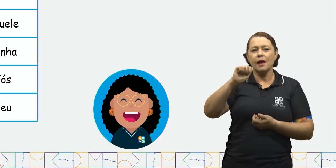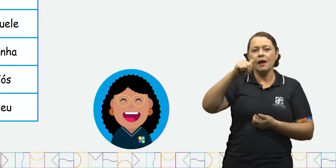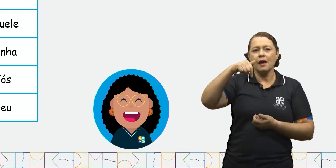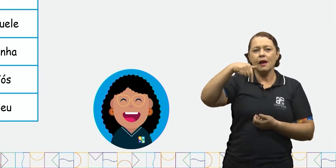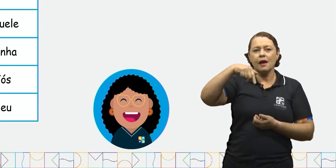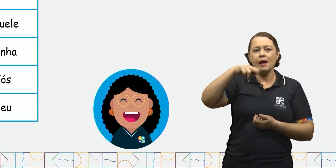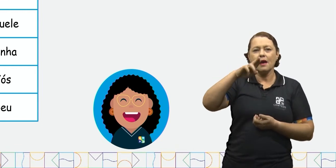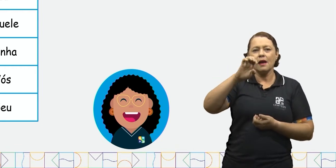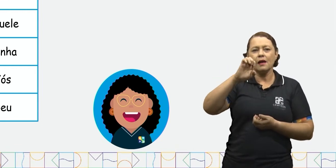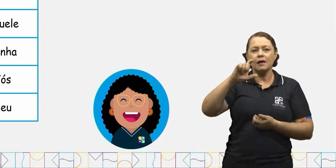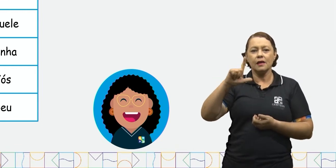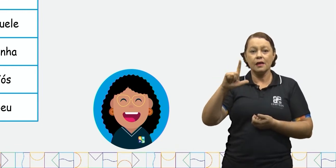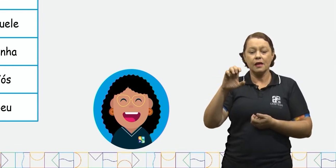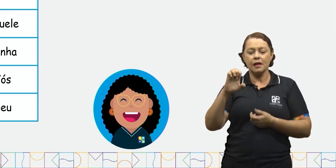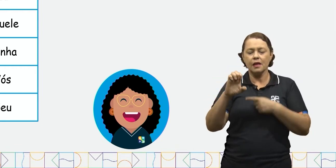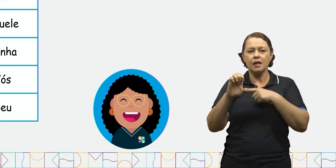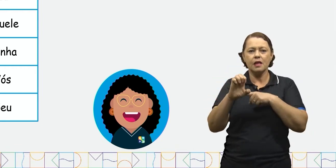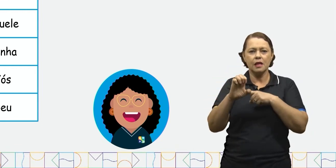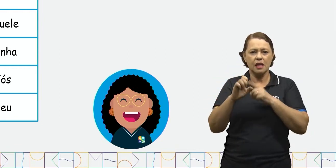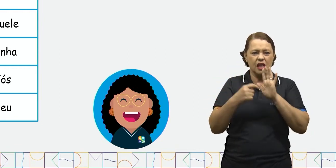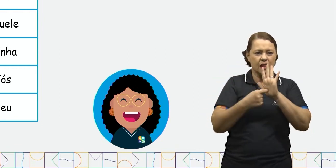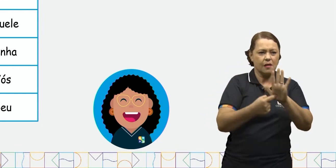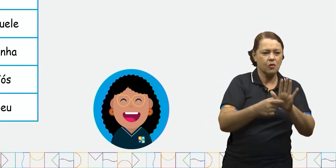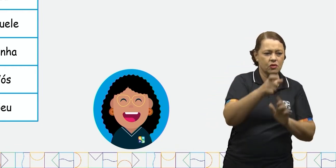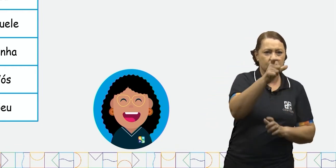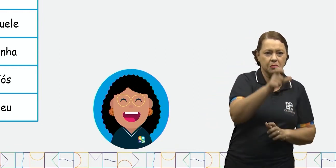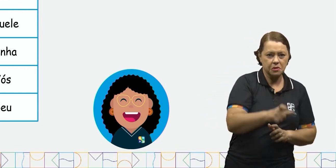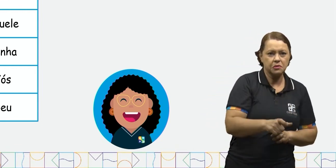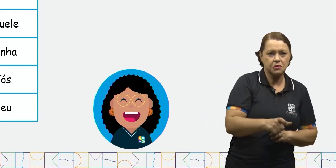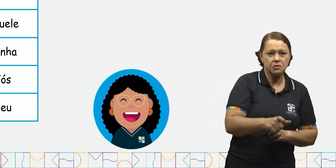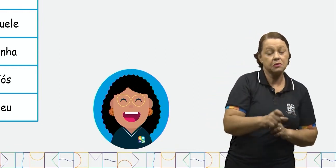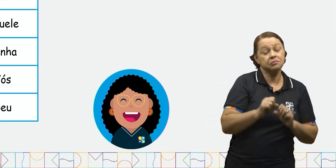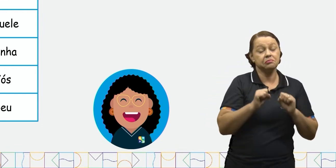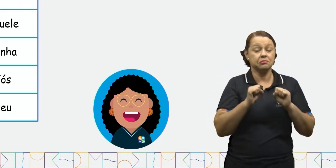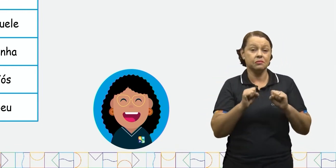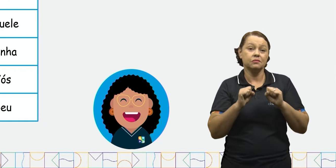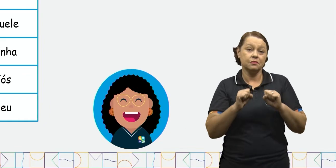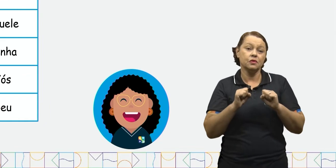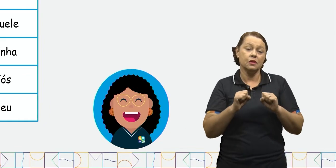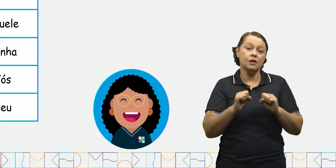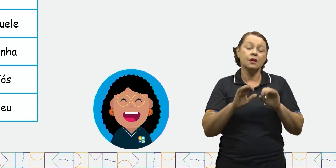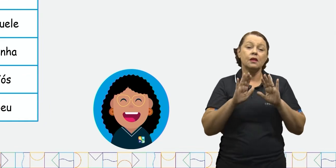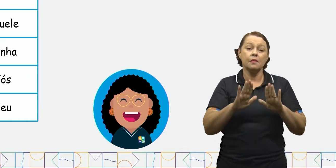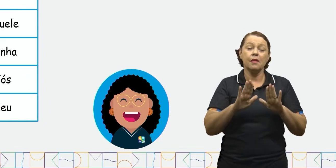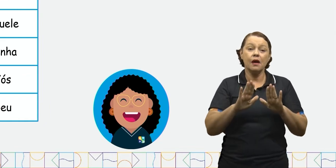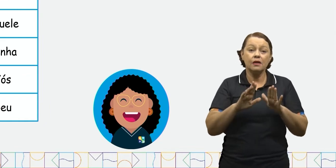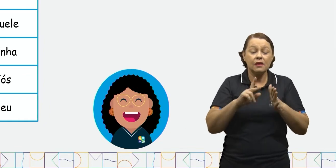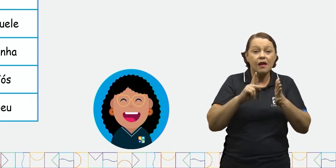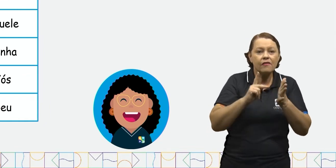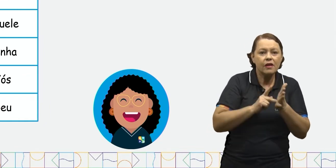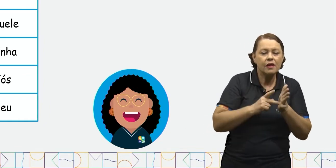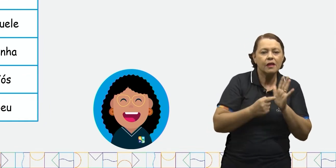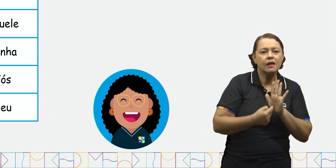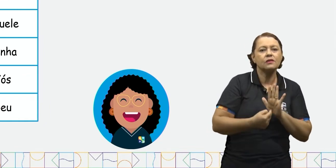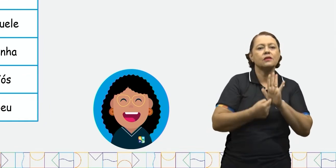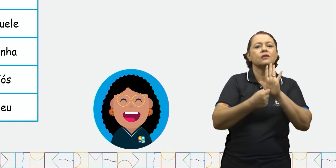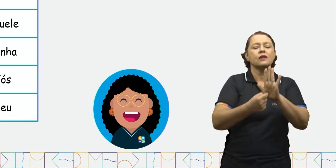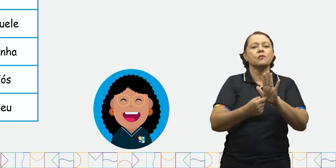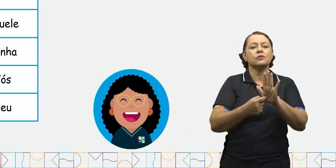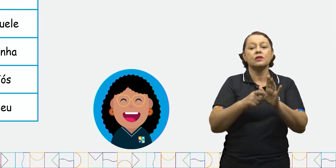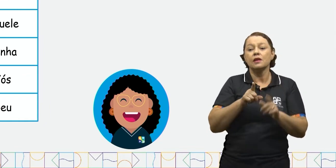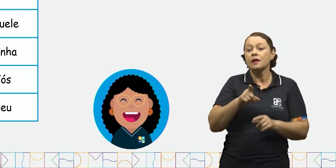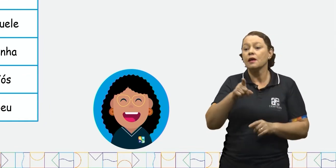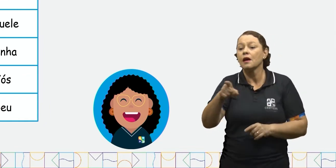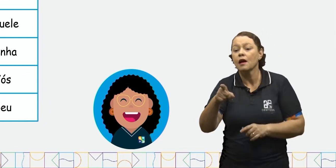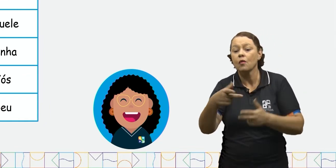Aquele. Será que ele está indicando alguma pessoa? Poderia ser. Mas, na verdade, ele está demonstrando, indicando